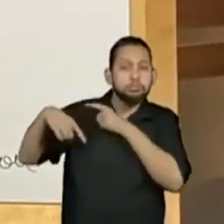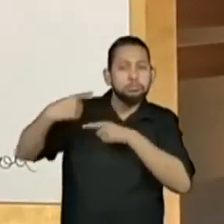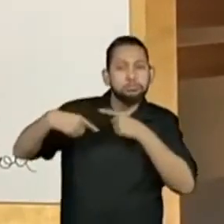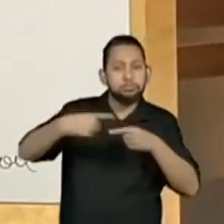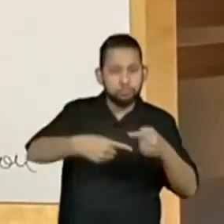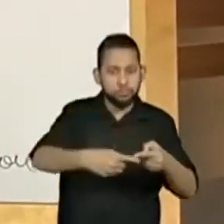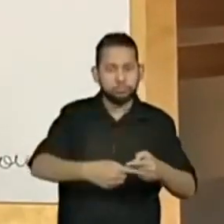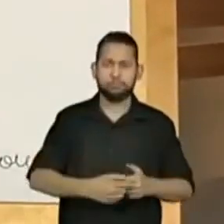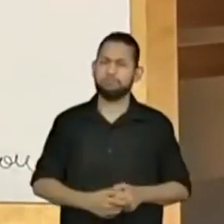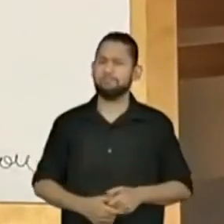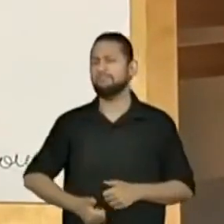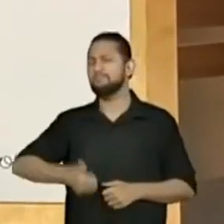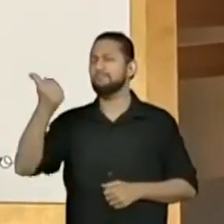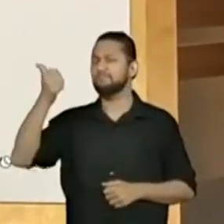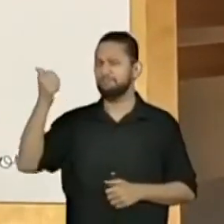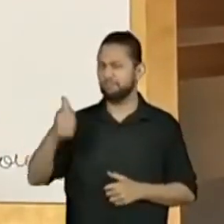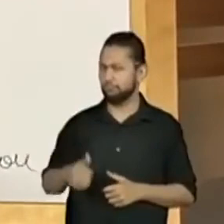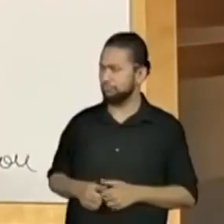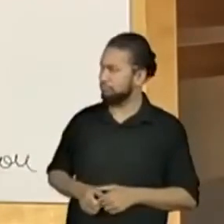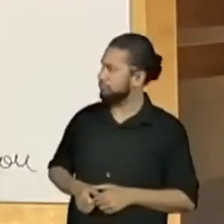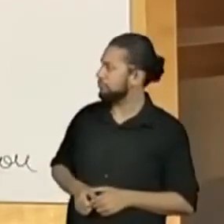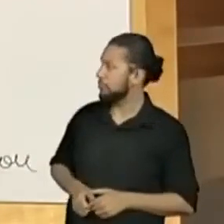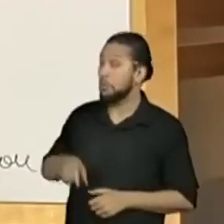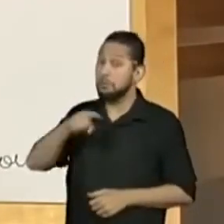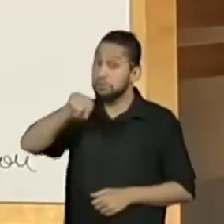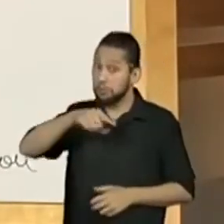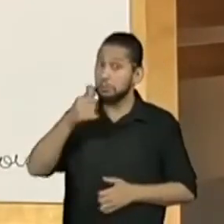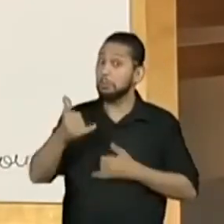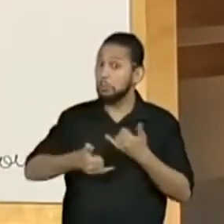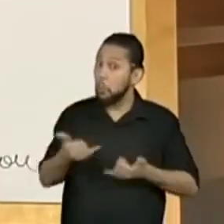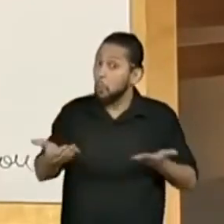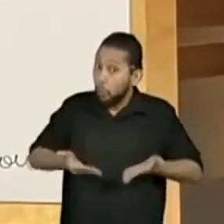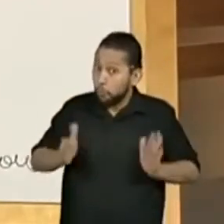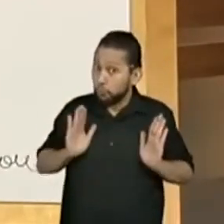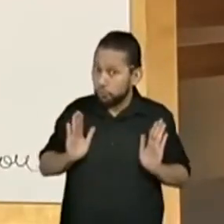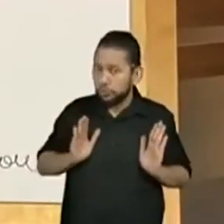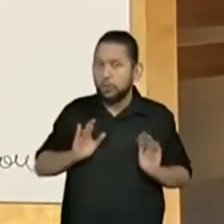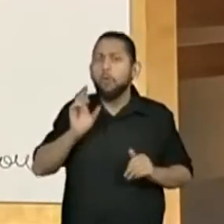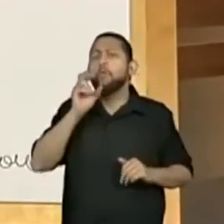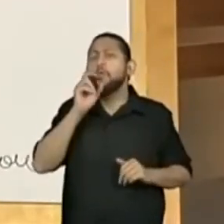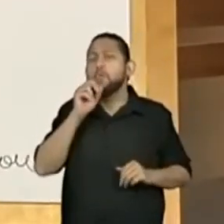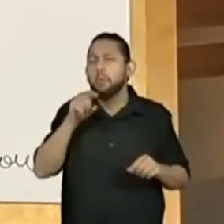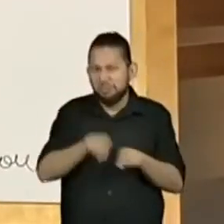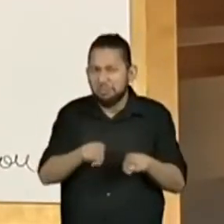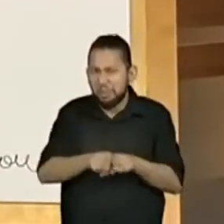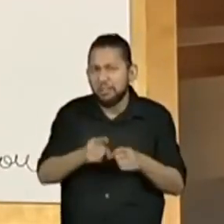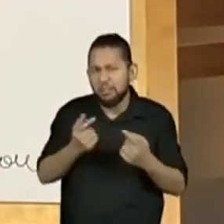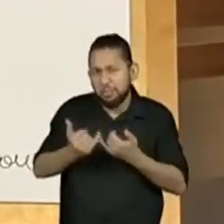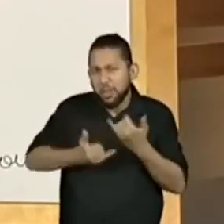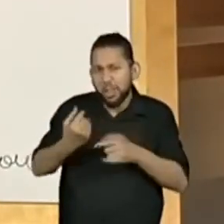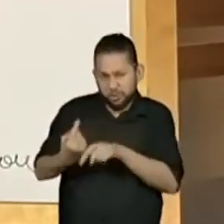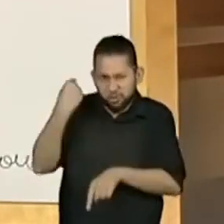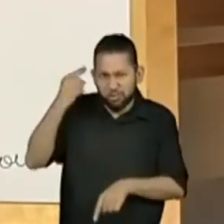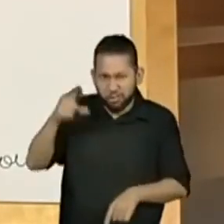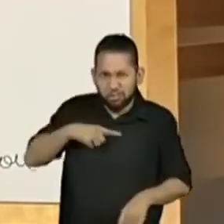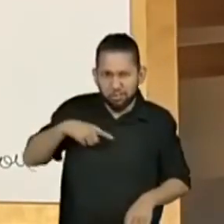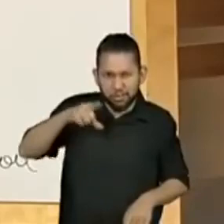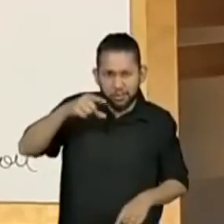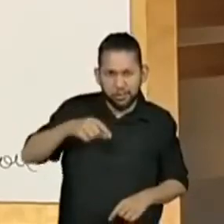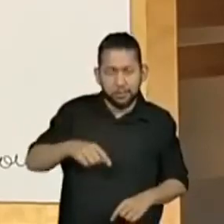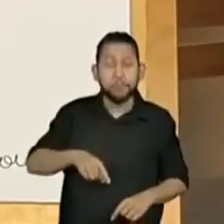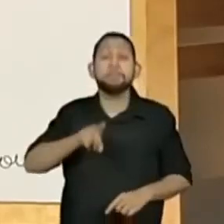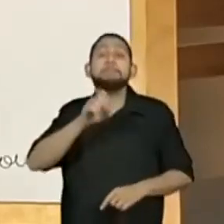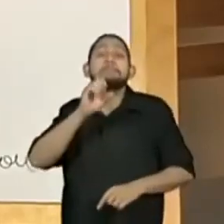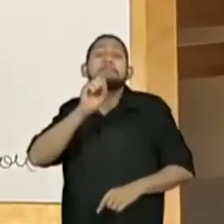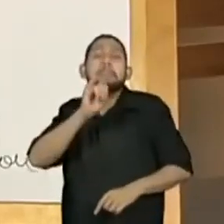será que essas brincadeiras que hoje vocês gostam muito de brincar, os seus avós brincavam? Será, professora Kelly, que os